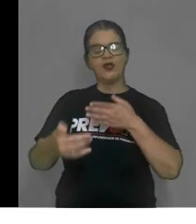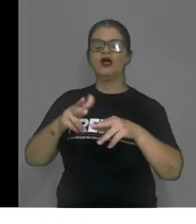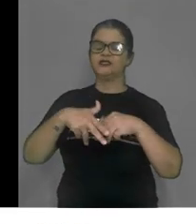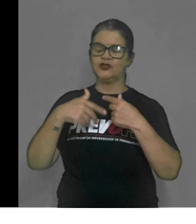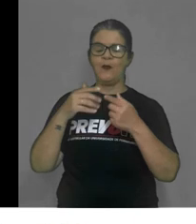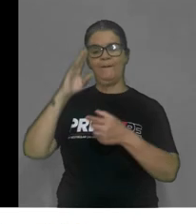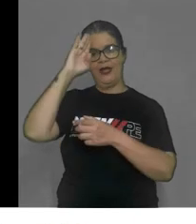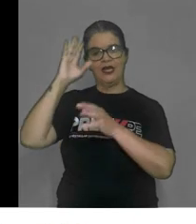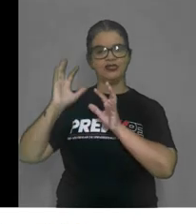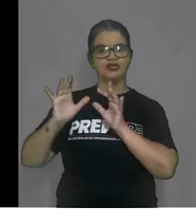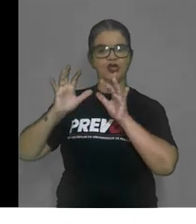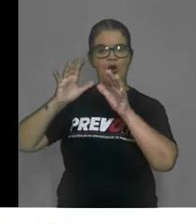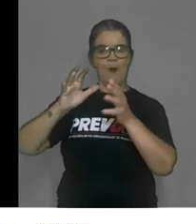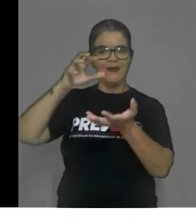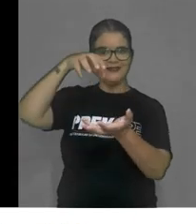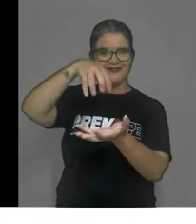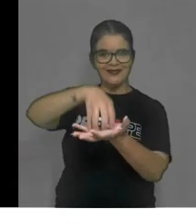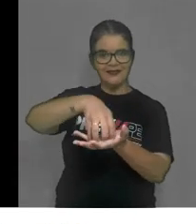centrais.